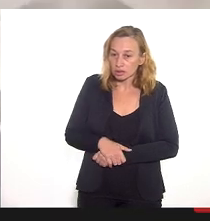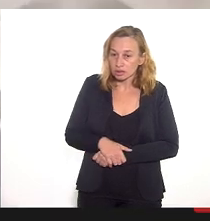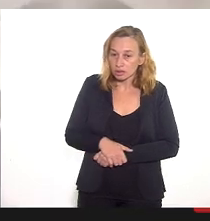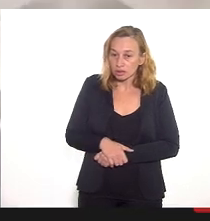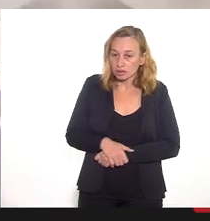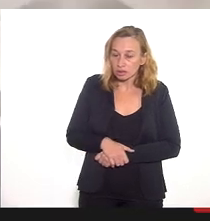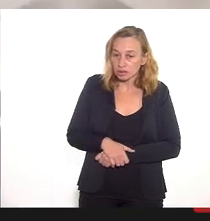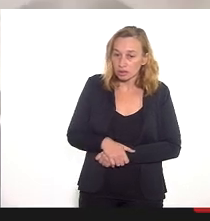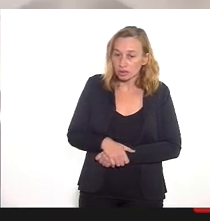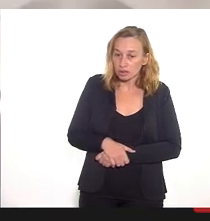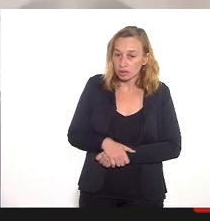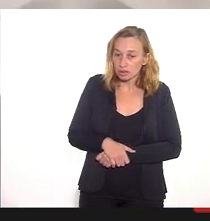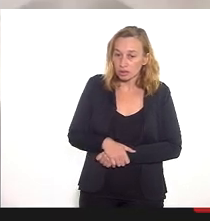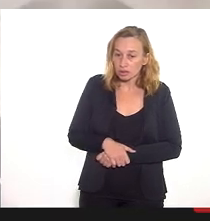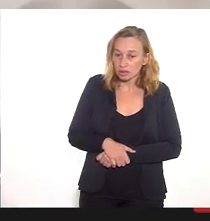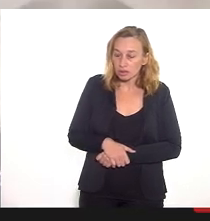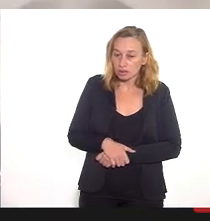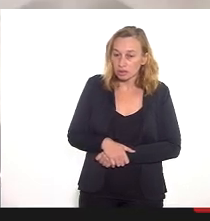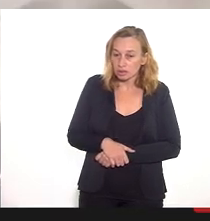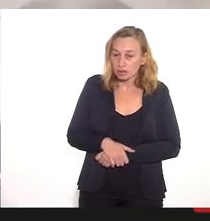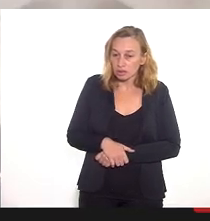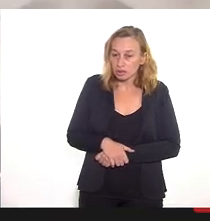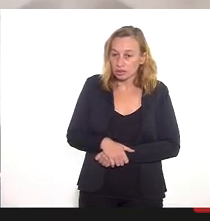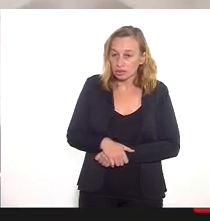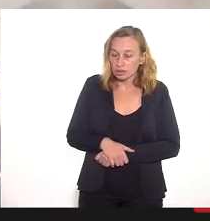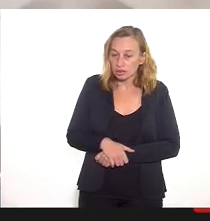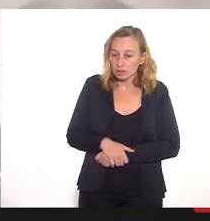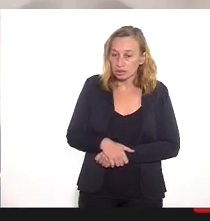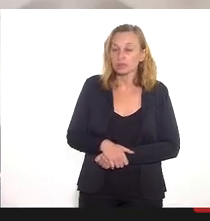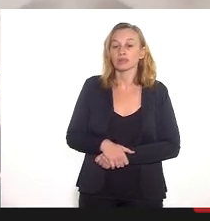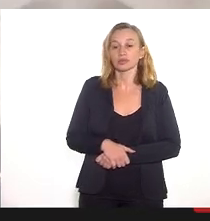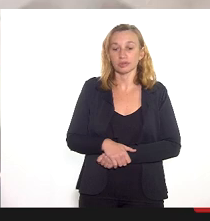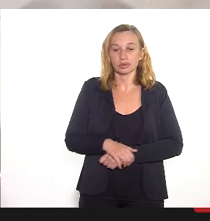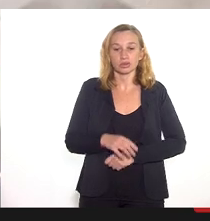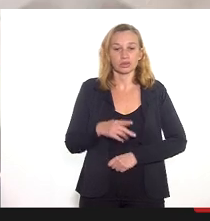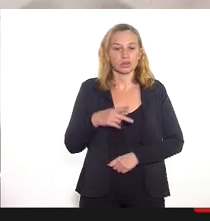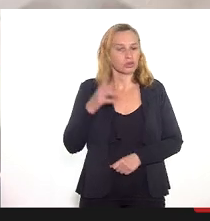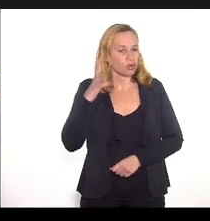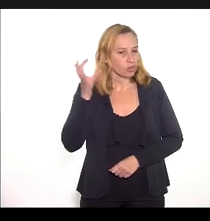estava falando sem slides. Agora é que é a truco. Obrigada.